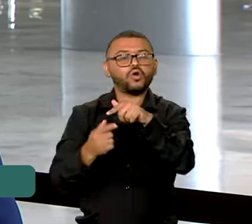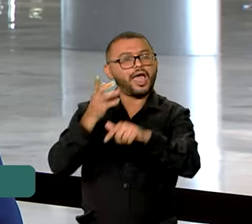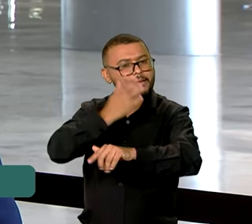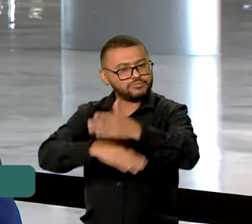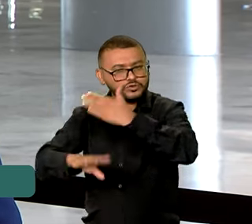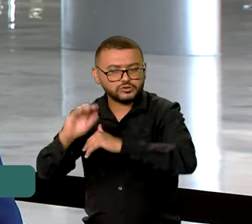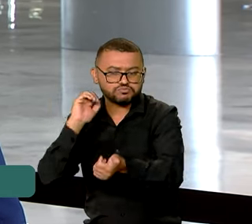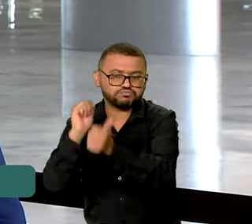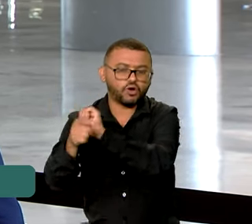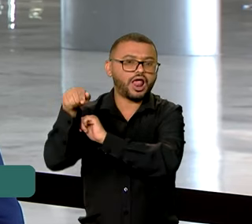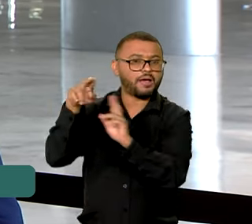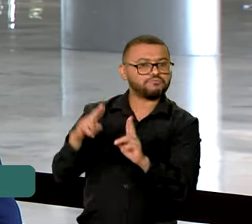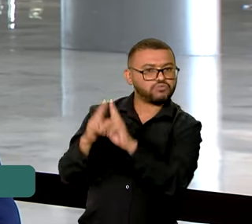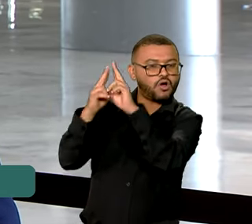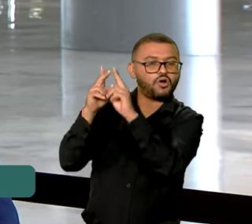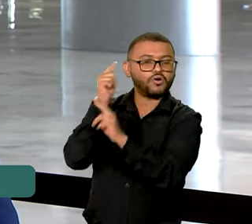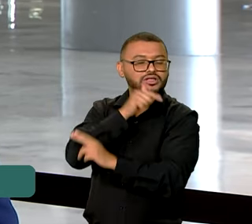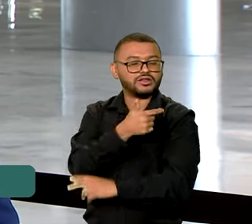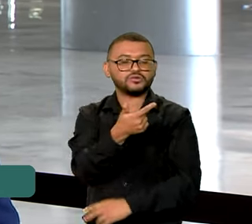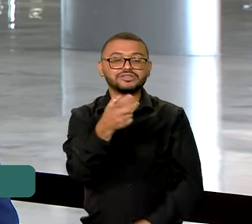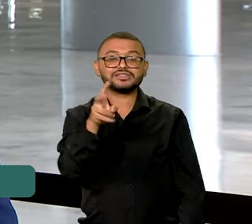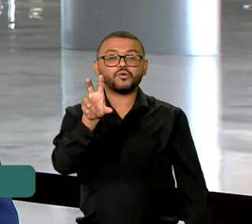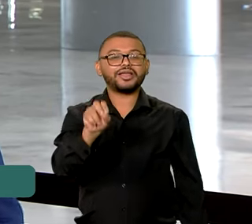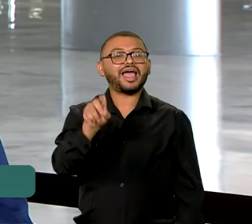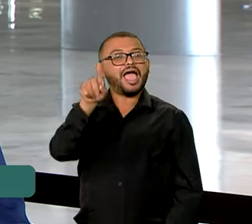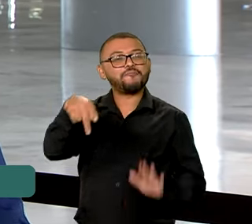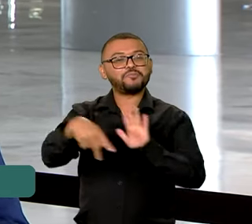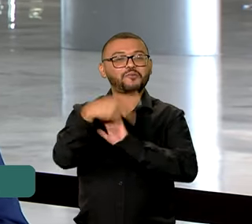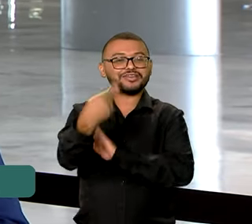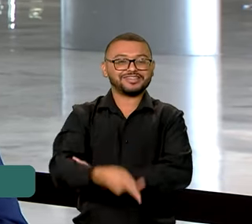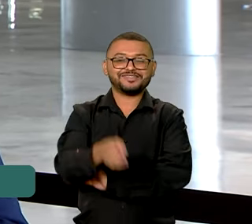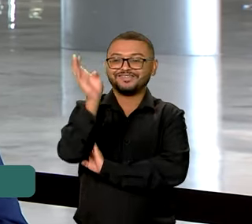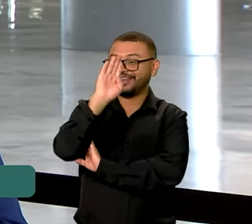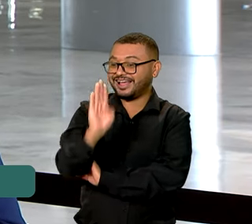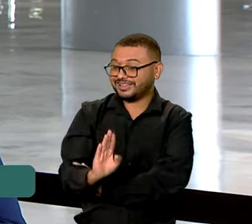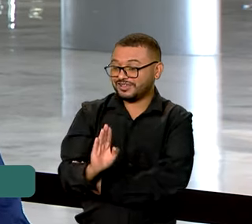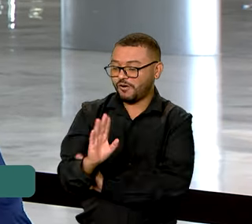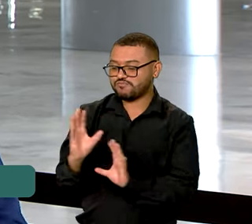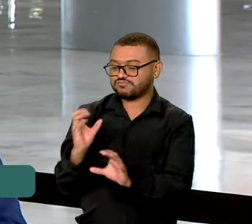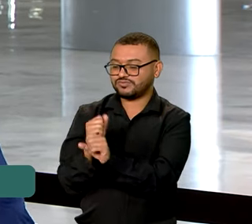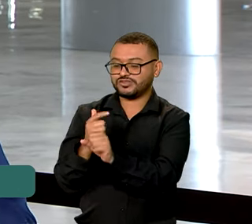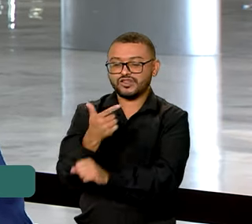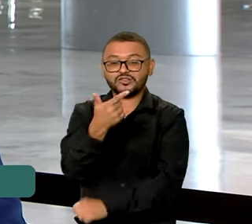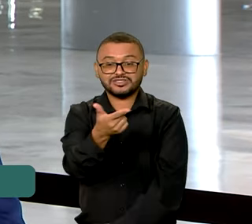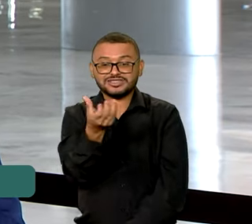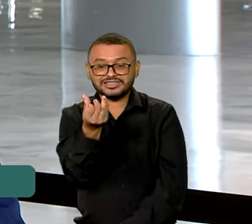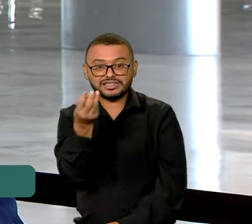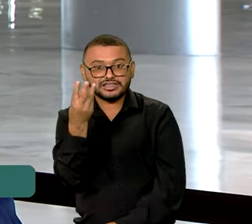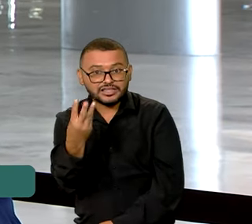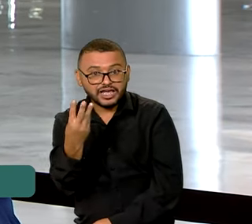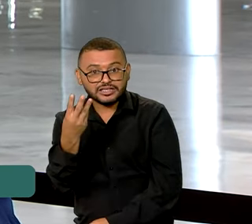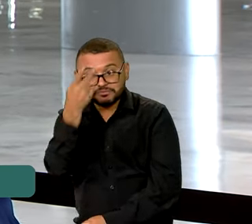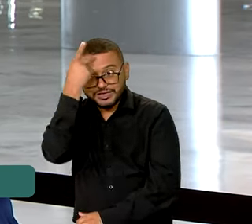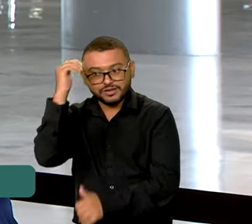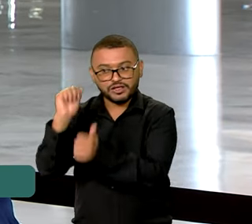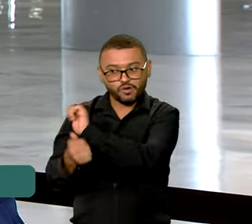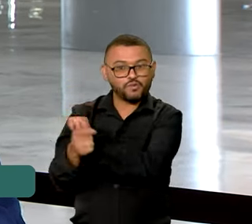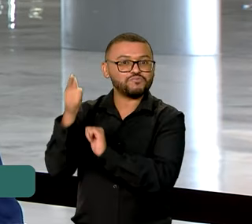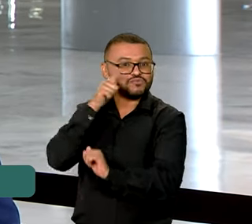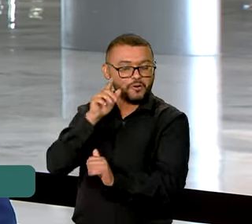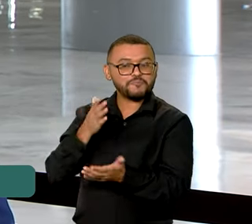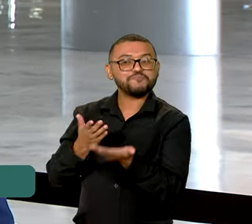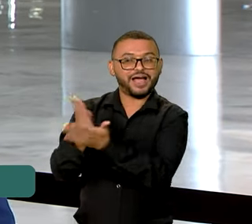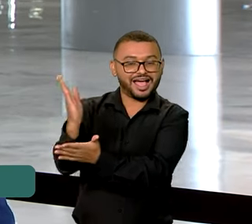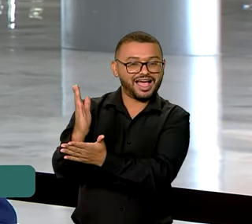Paralímpicos em Paris, sendo que 250 são brasileiros. 163 atletas do Brasil já estão confirmados nos Jogos